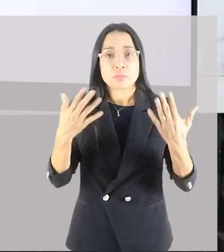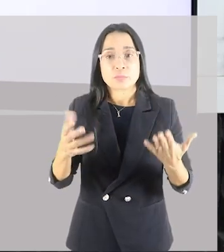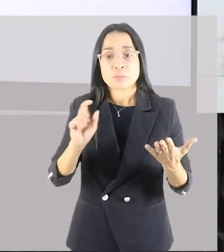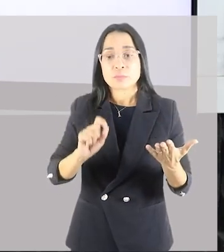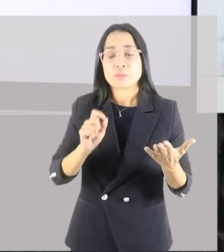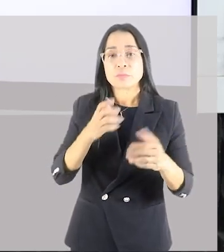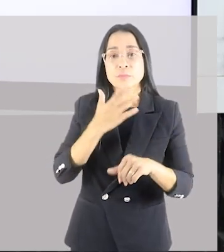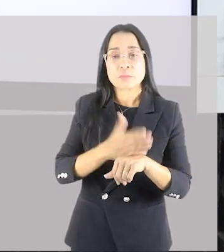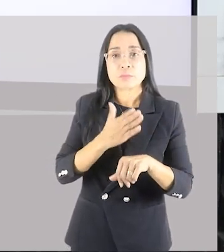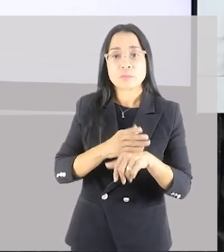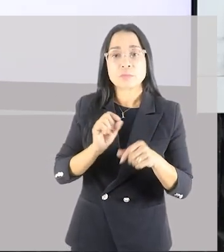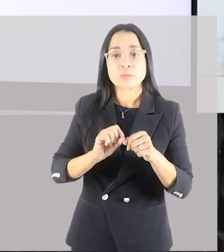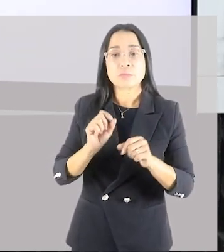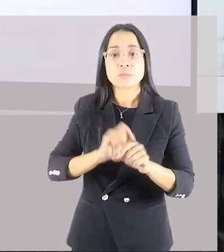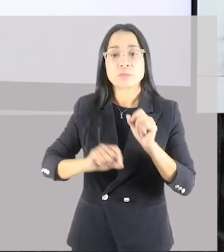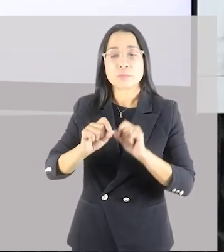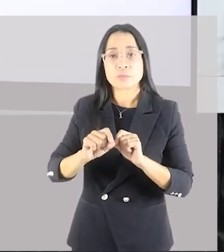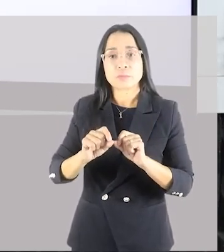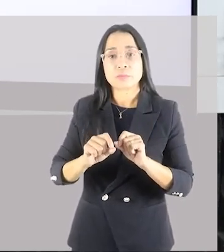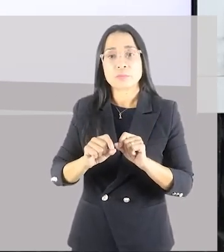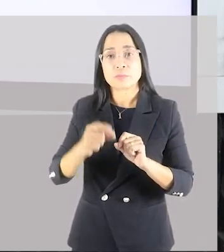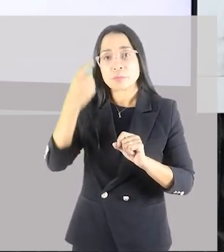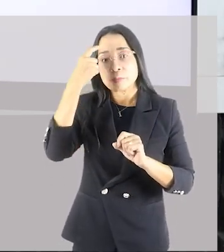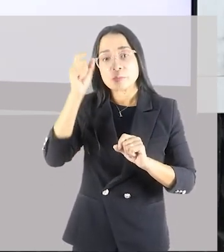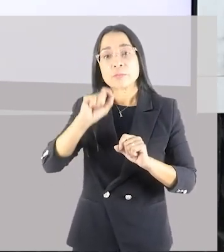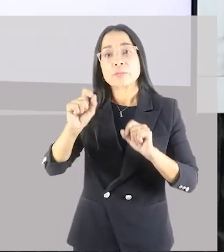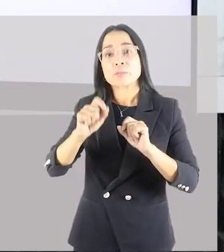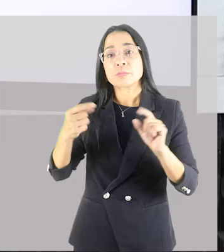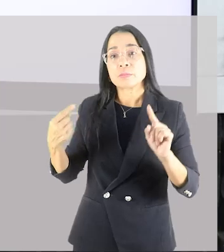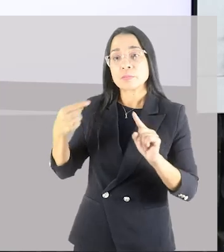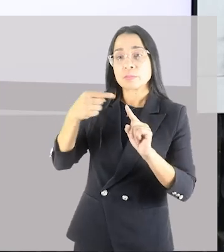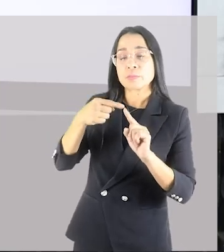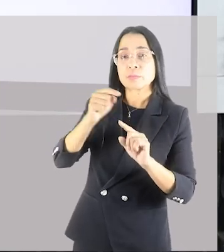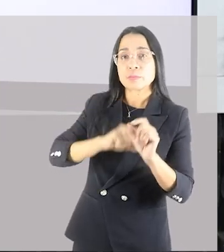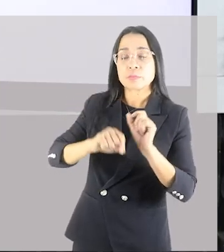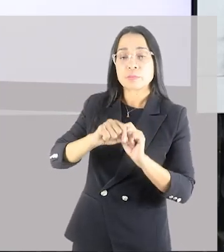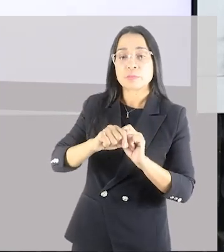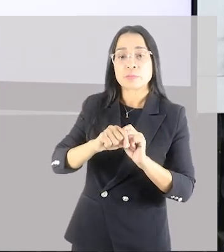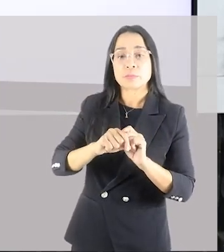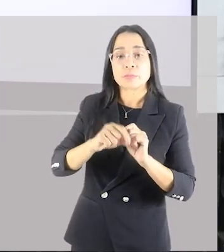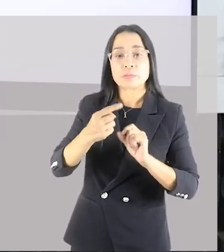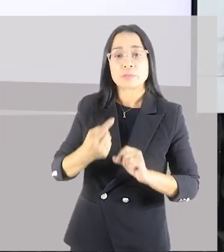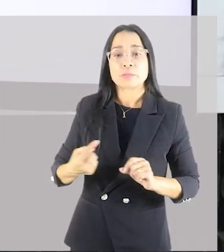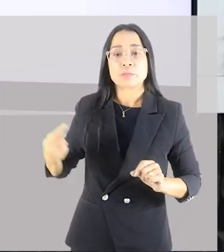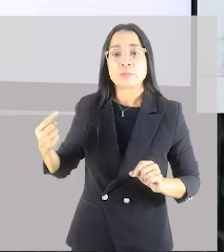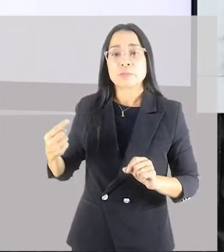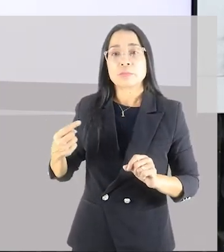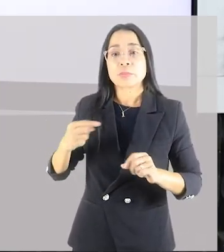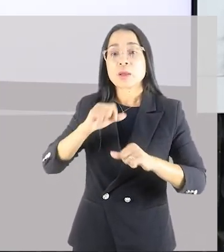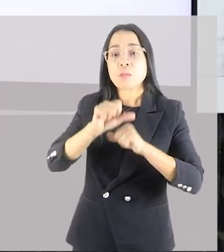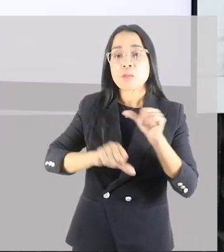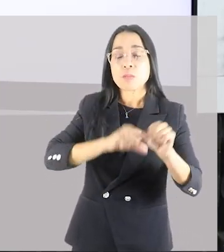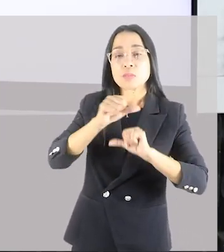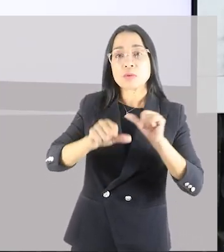o treinamento vai ser feito em cima disso. Isso tudo vai mudar o quê? O fenótipo.